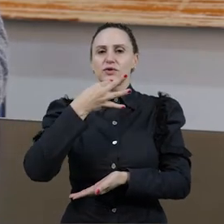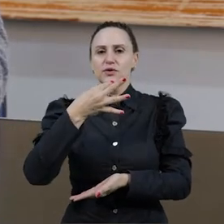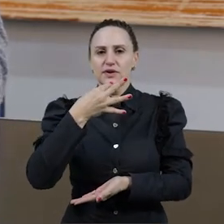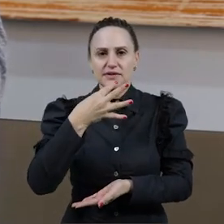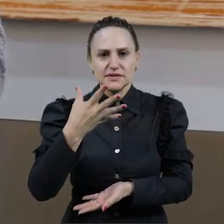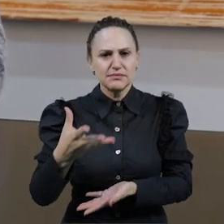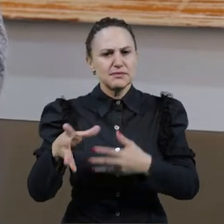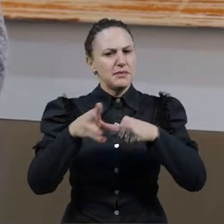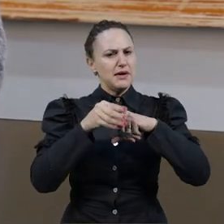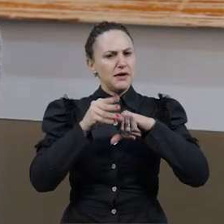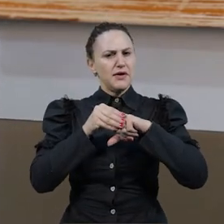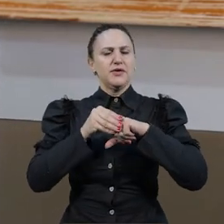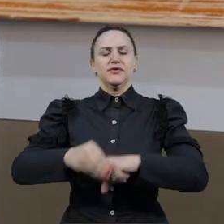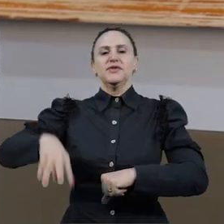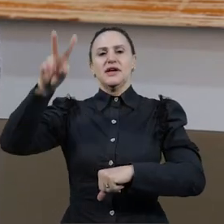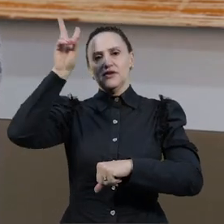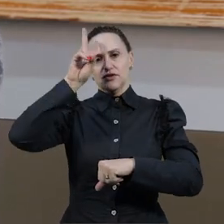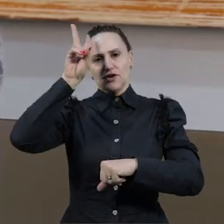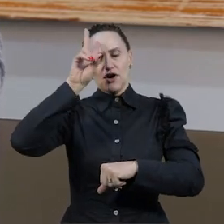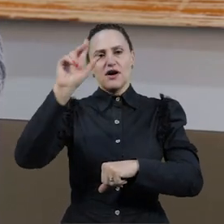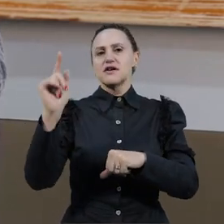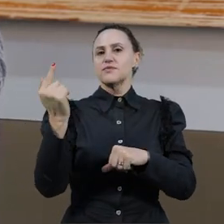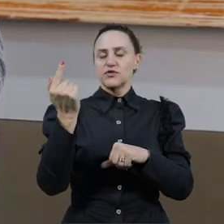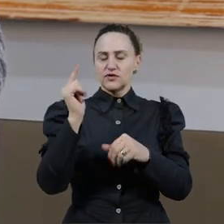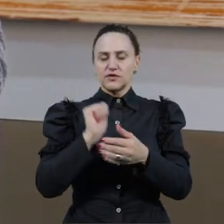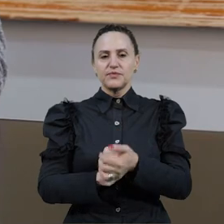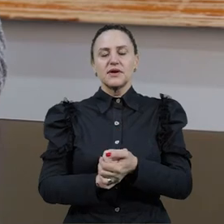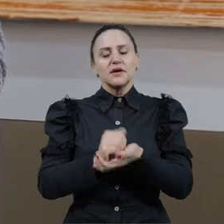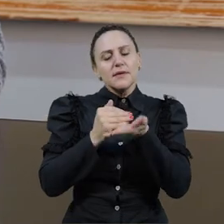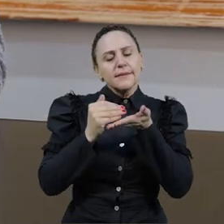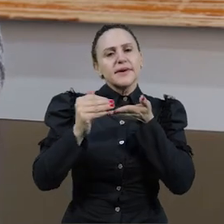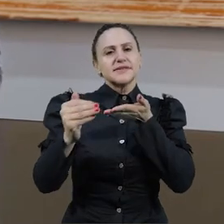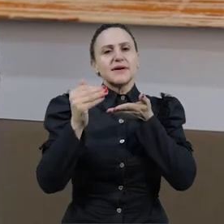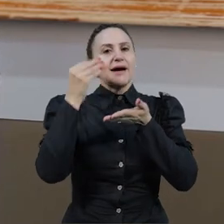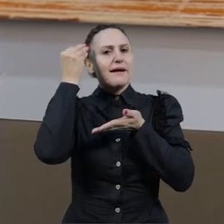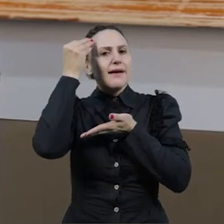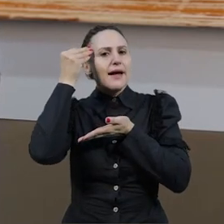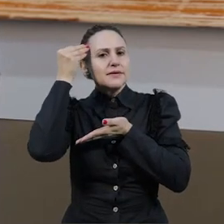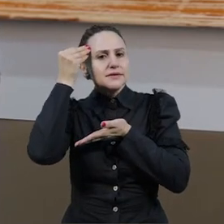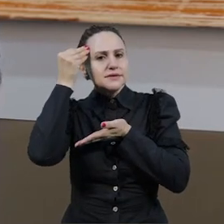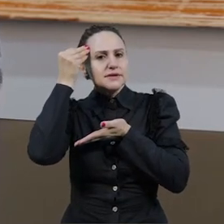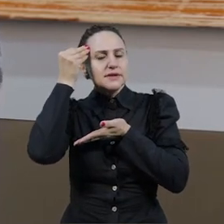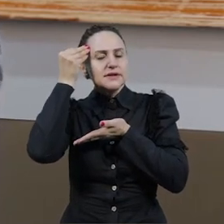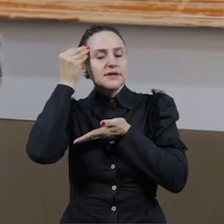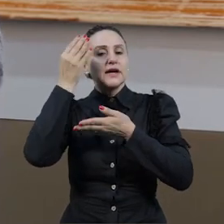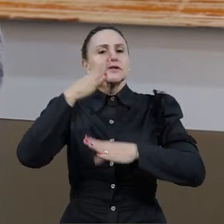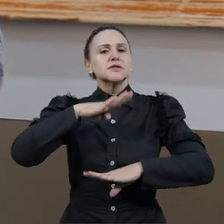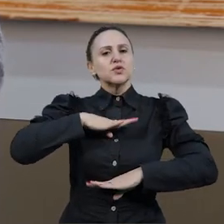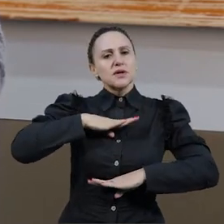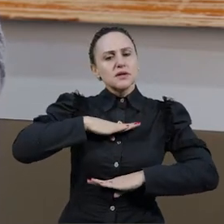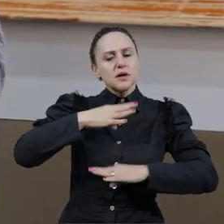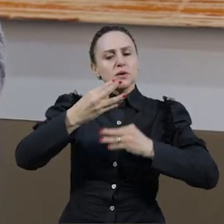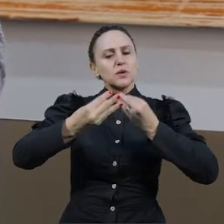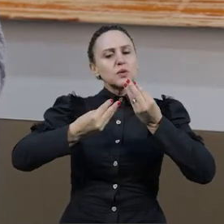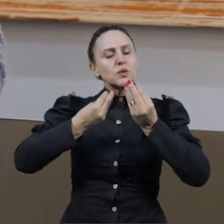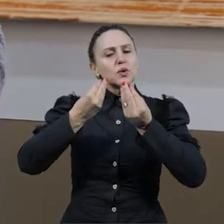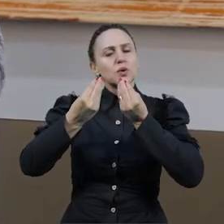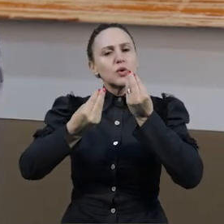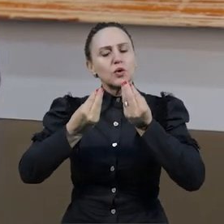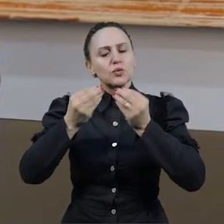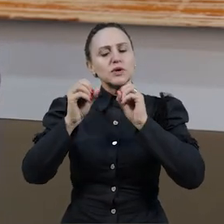geografia. Então vamos partir primeiramente da análise da situação do ensino de história e geografia